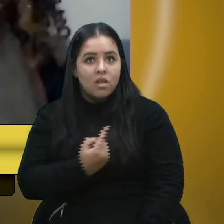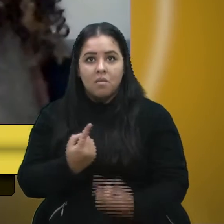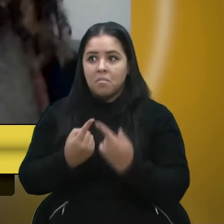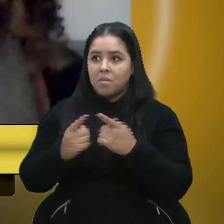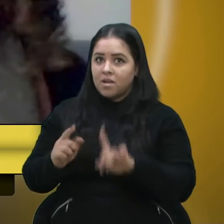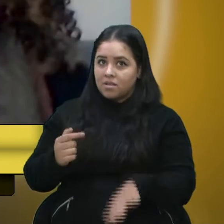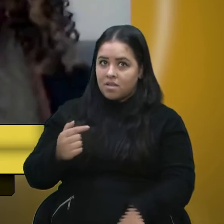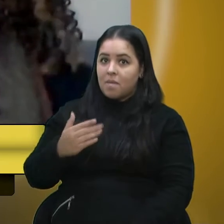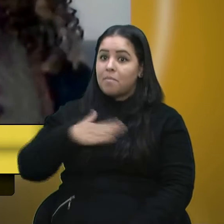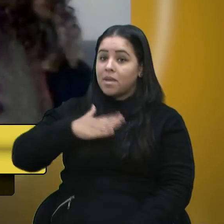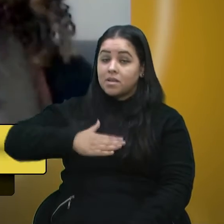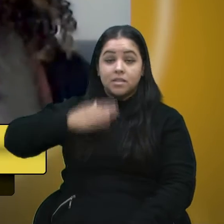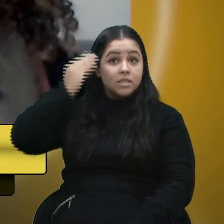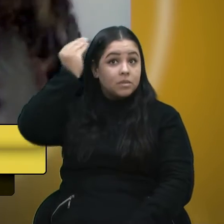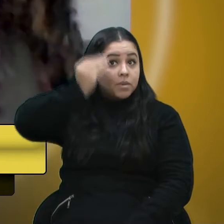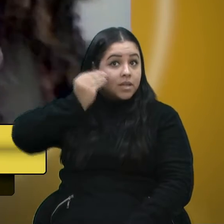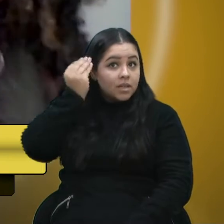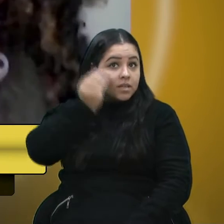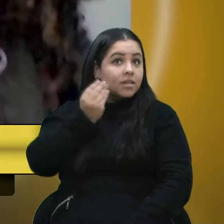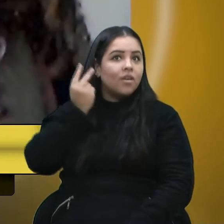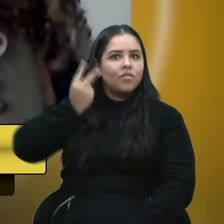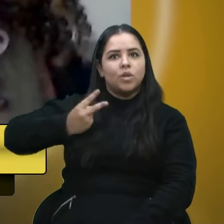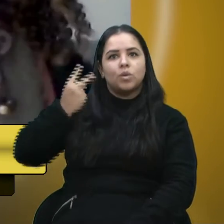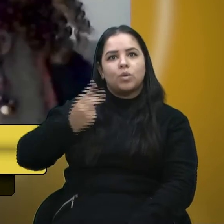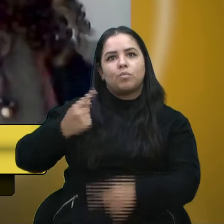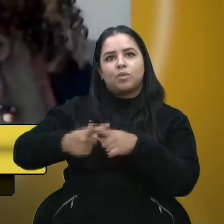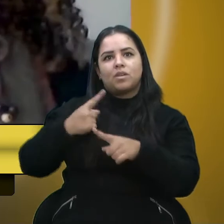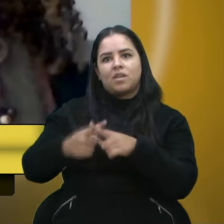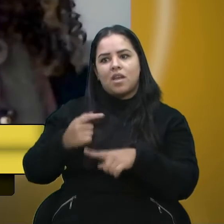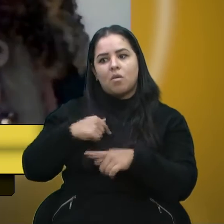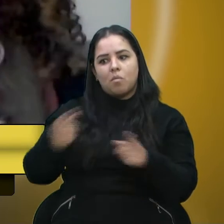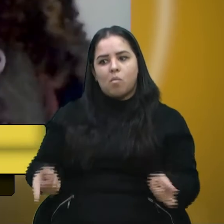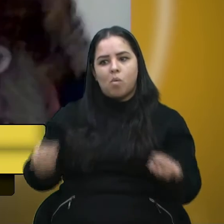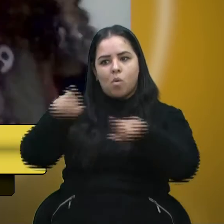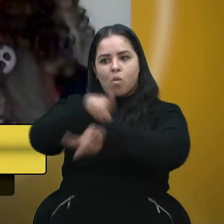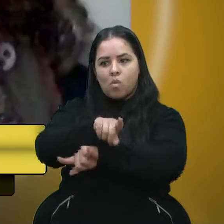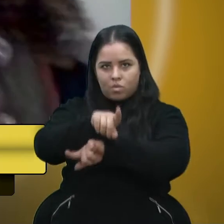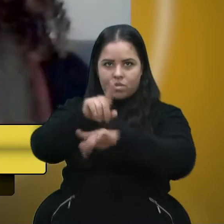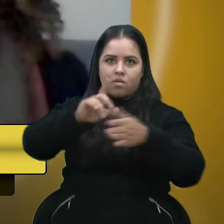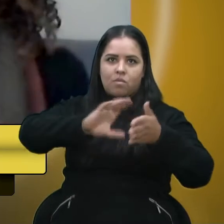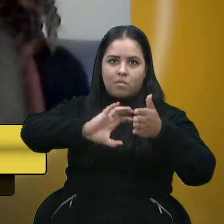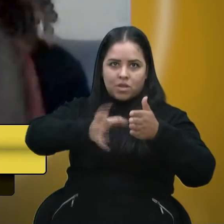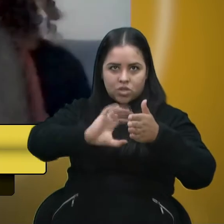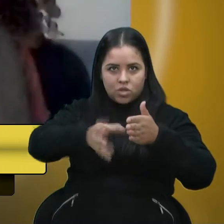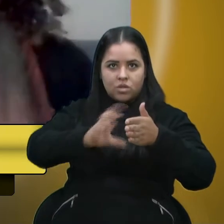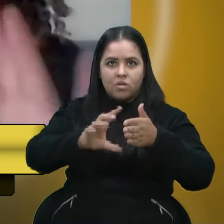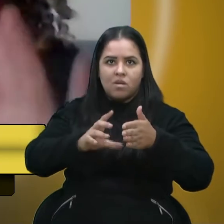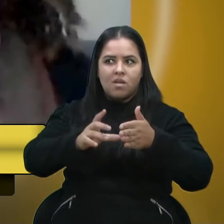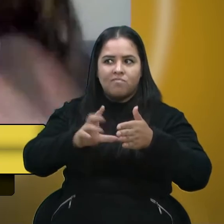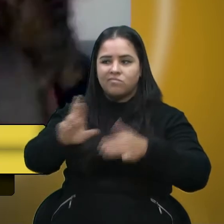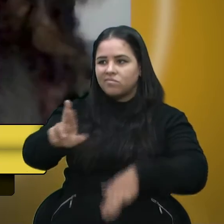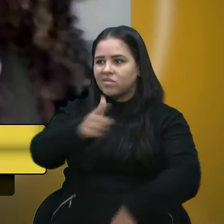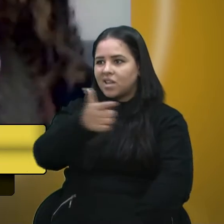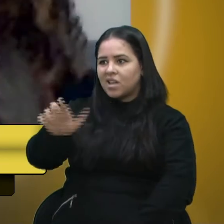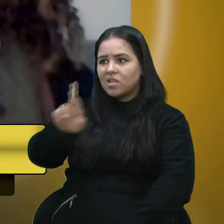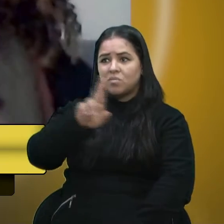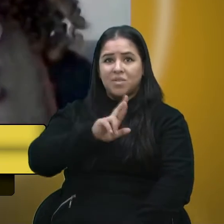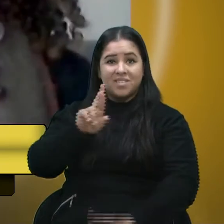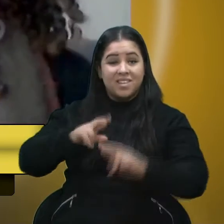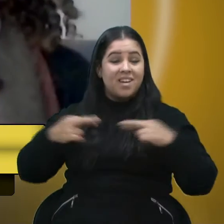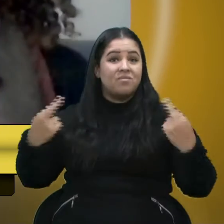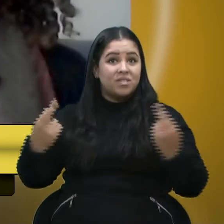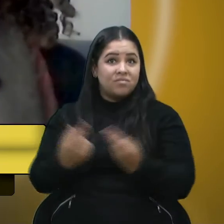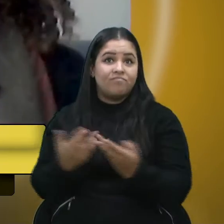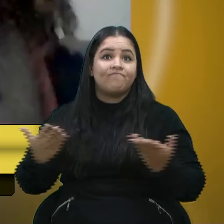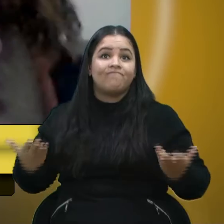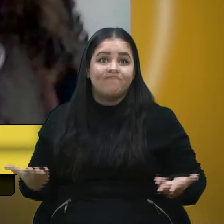e essa é uma experiência minha enquanto vereadora, talvez por ser vereadora de oposição, os meus questionamentos respondidos nem em reunião. E